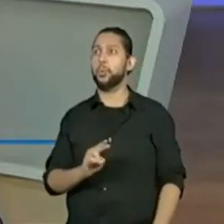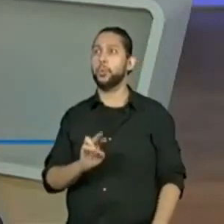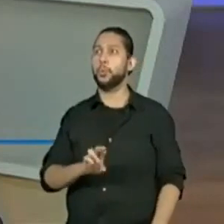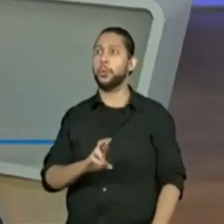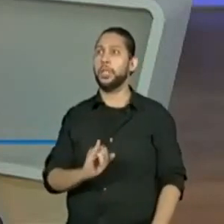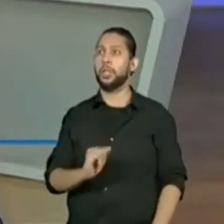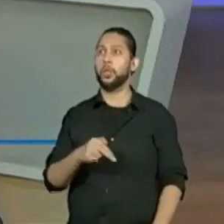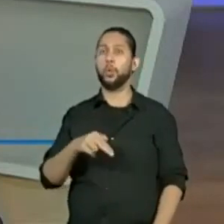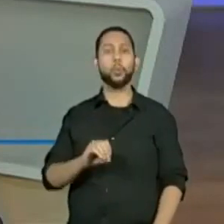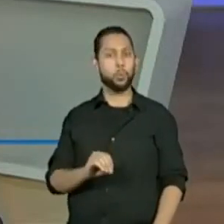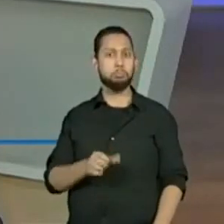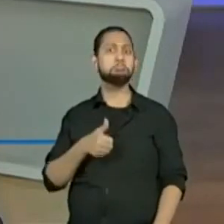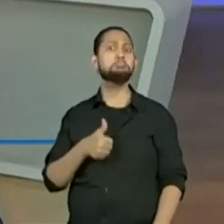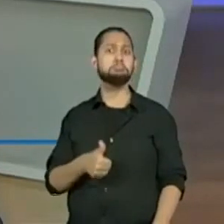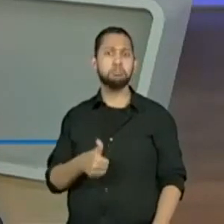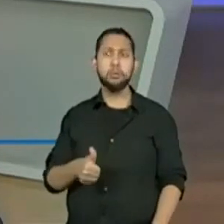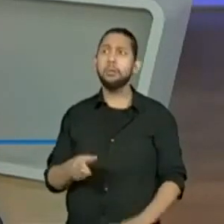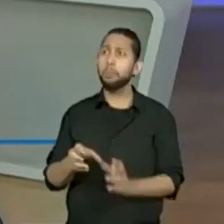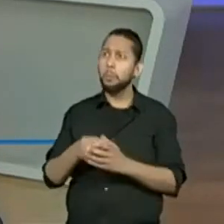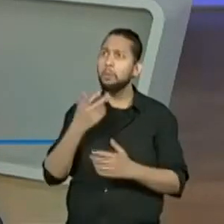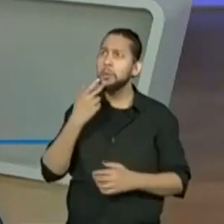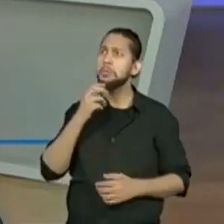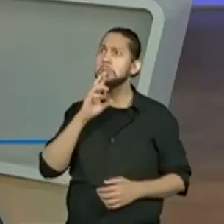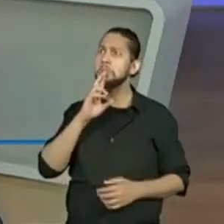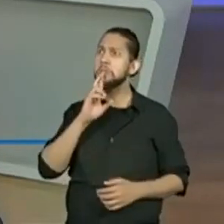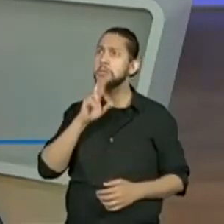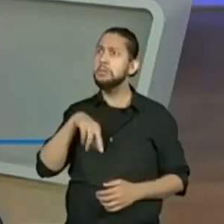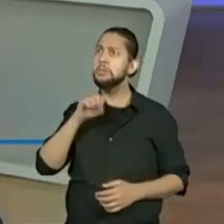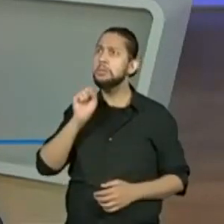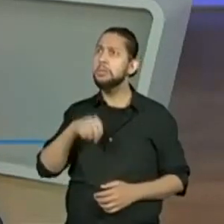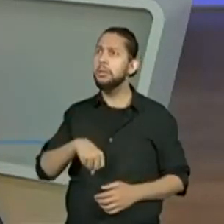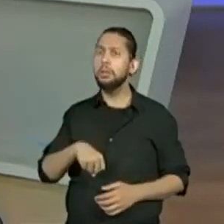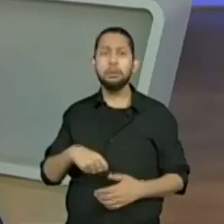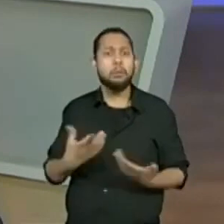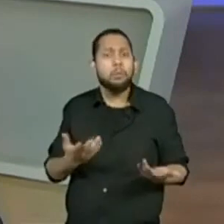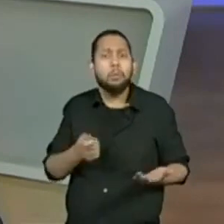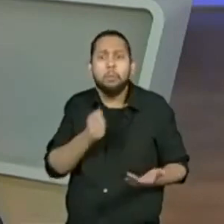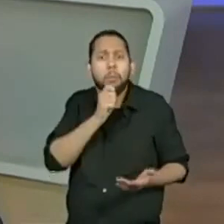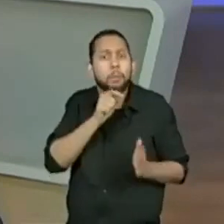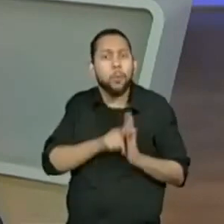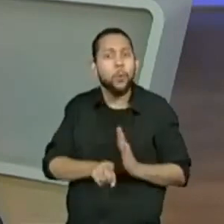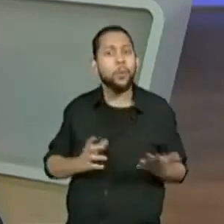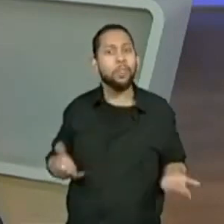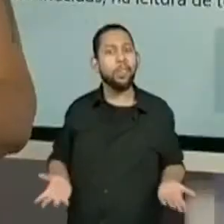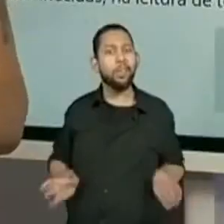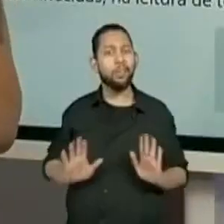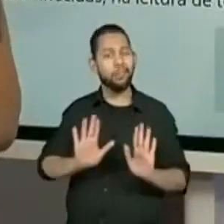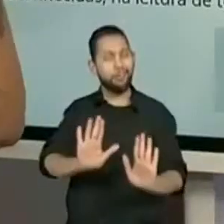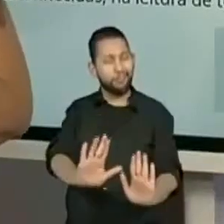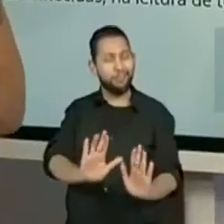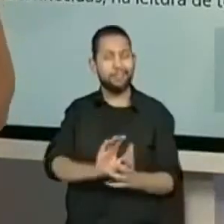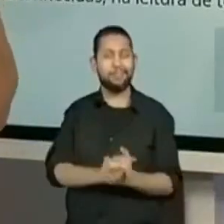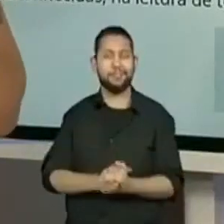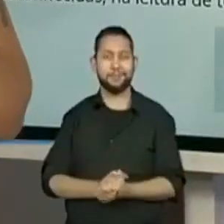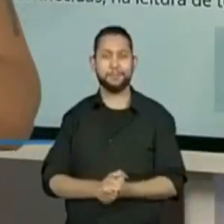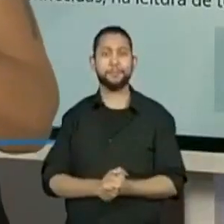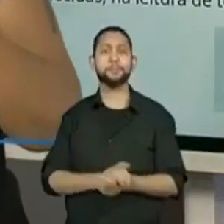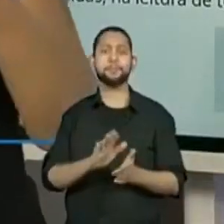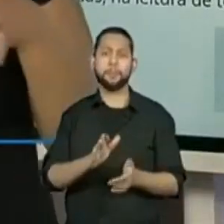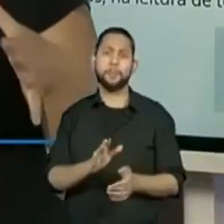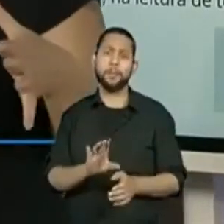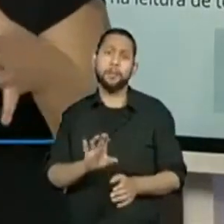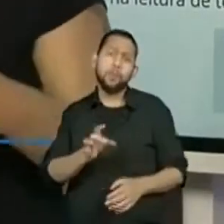respondendo sim. E eu nem perguntei exatamente. Olha só, antes de nós darmos um